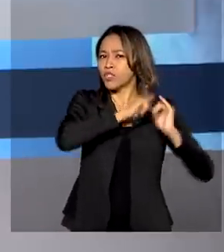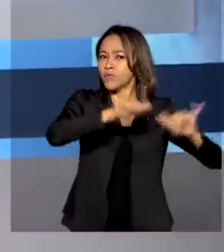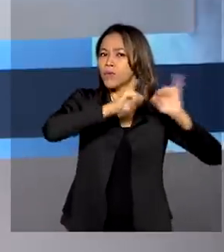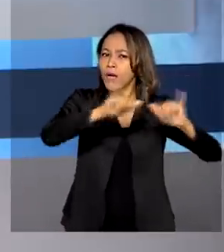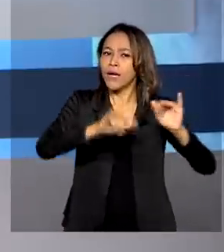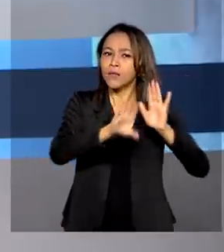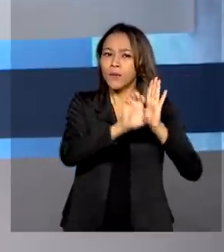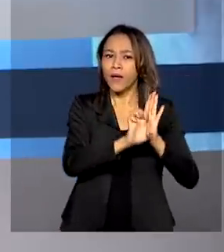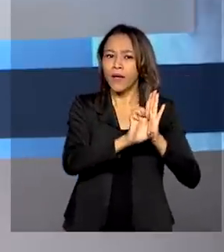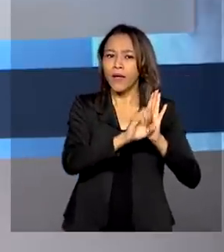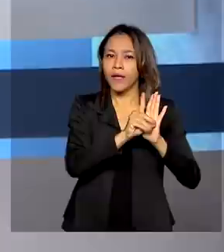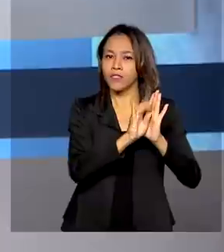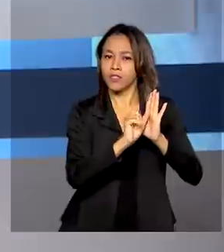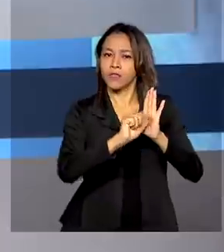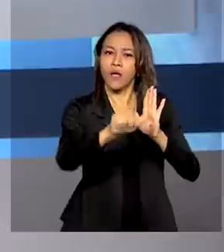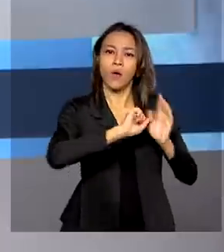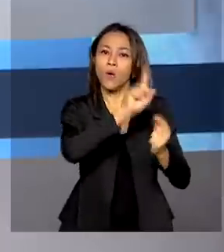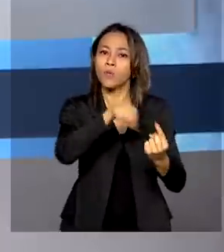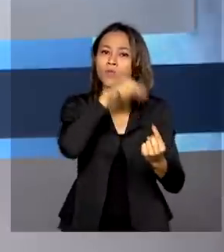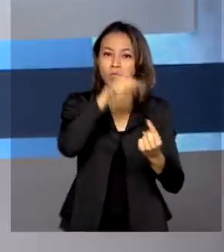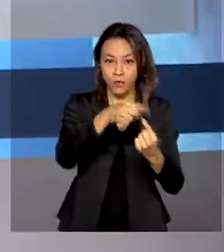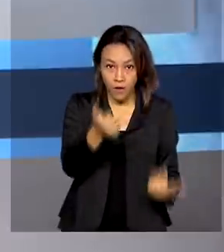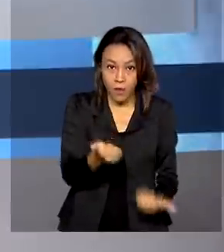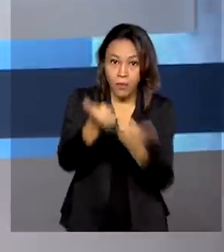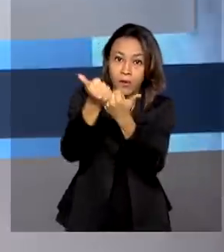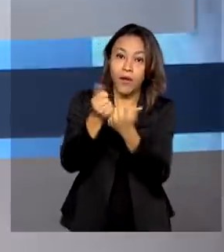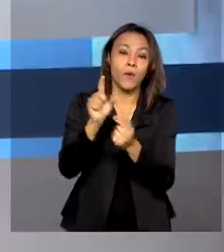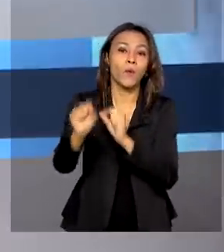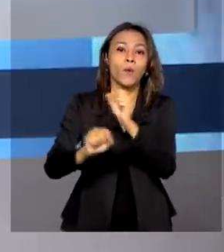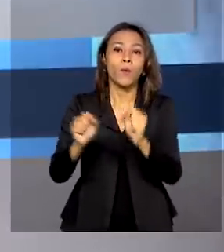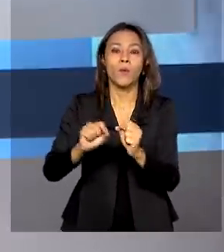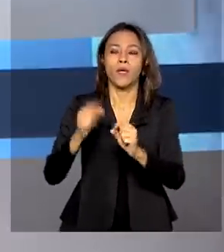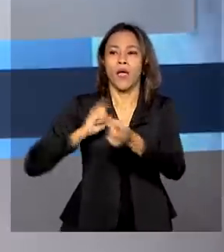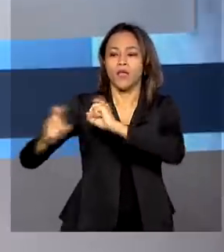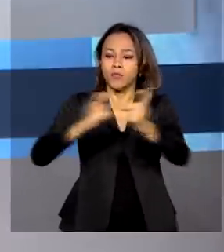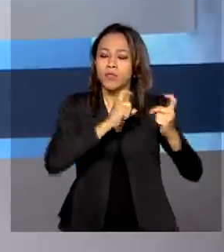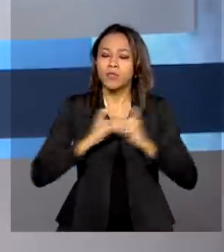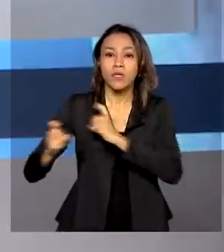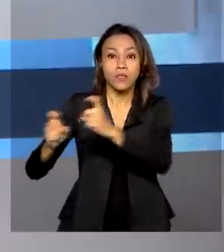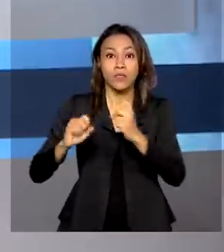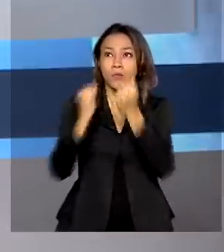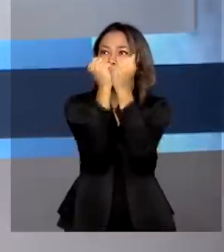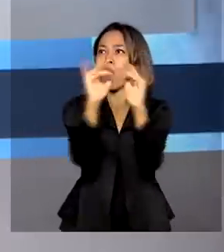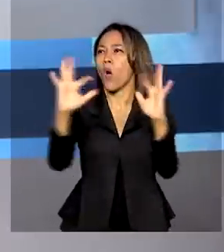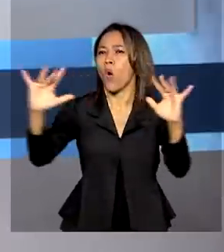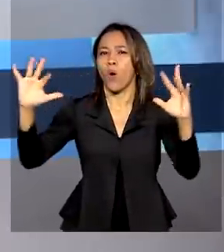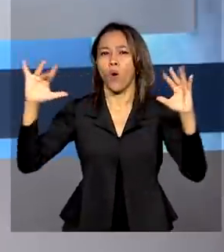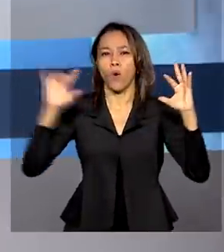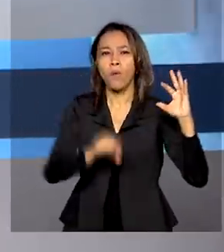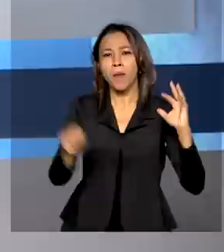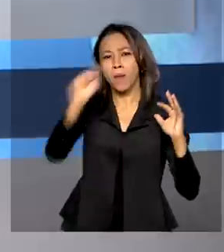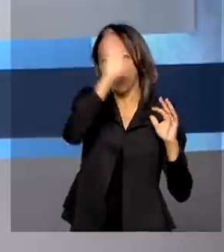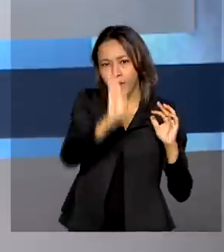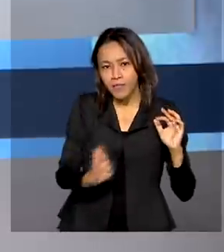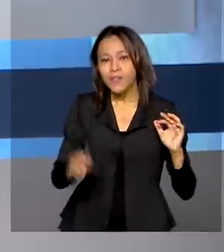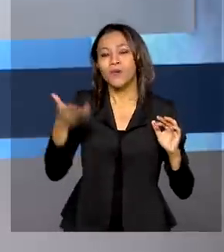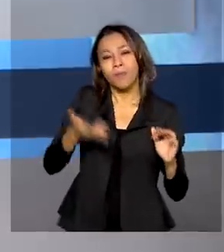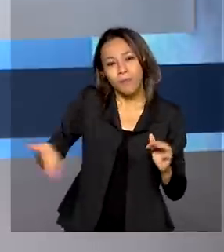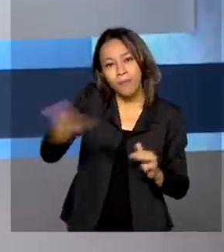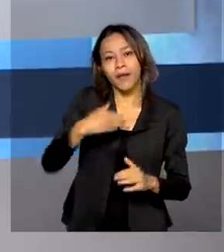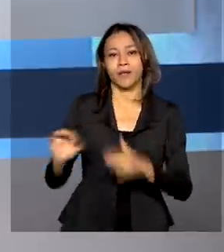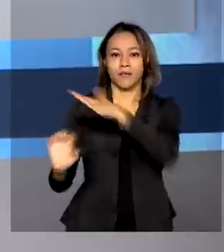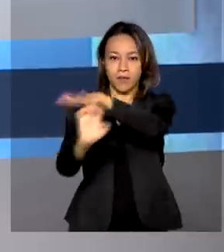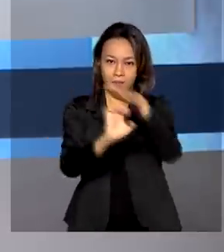de estudos técnicos para apoiar a concessão de parques nacionais para a iniciativa privada. A novidade foi anunciada pelo ministro do Meio